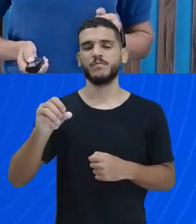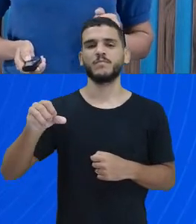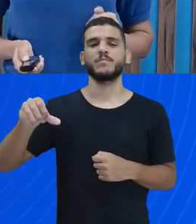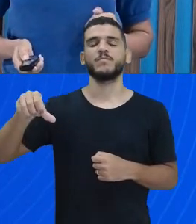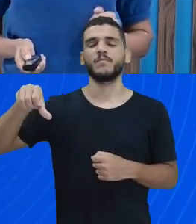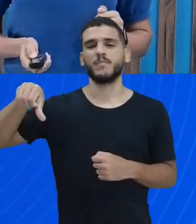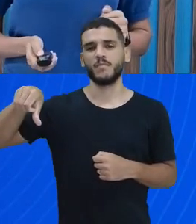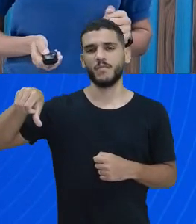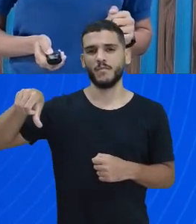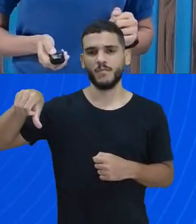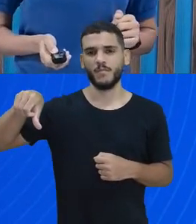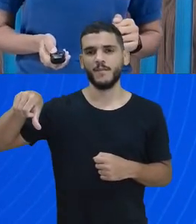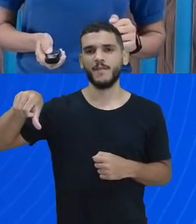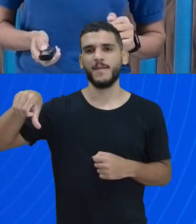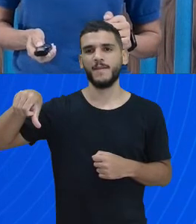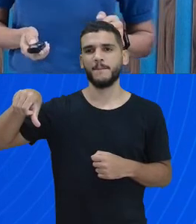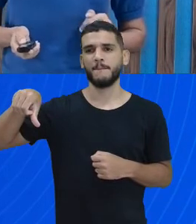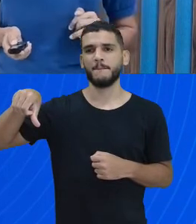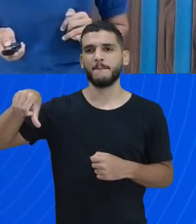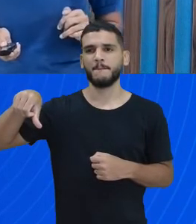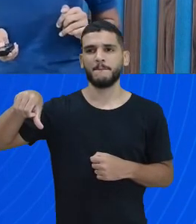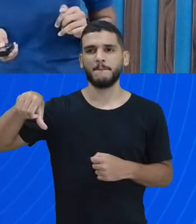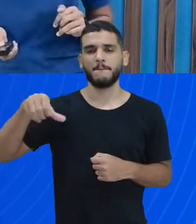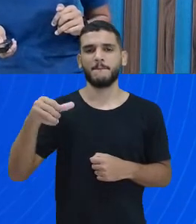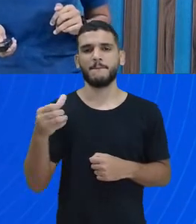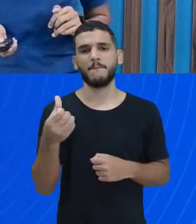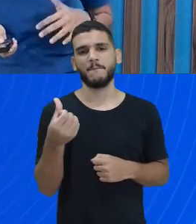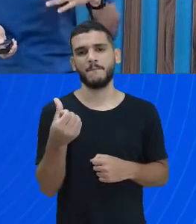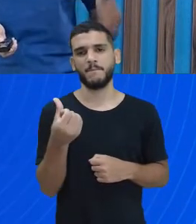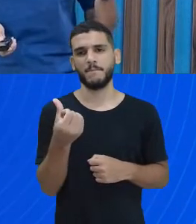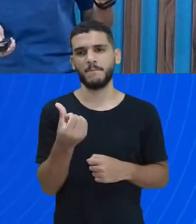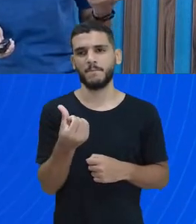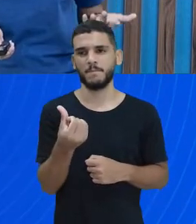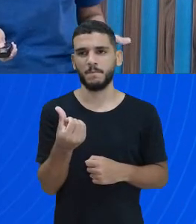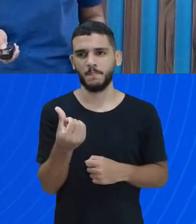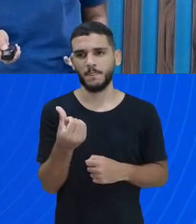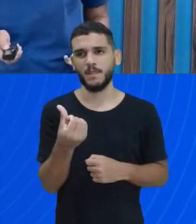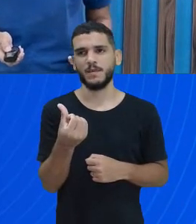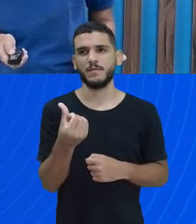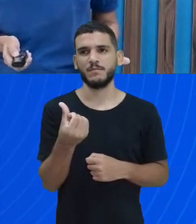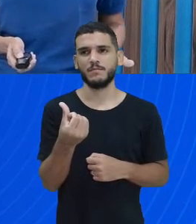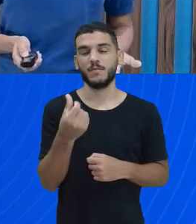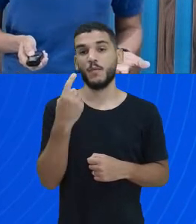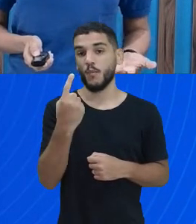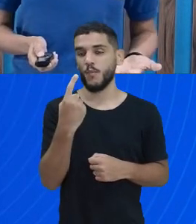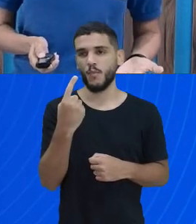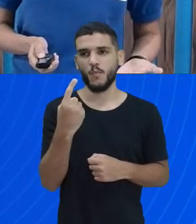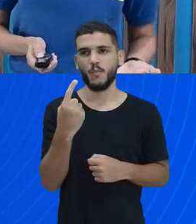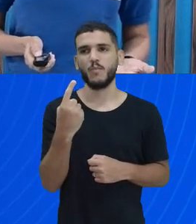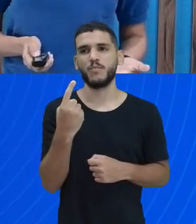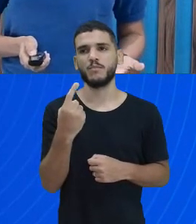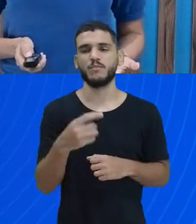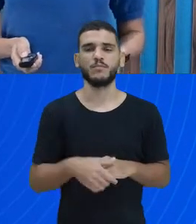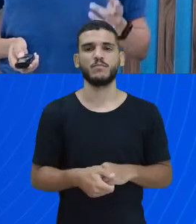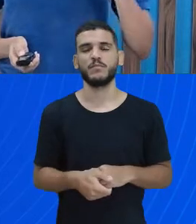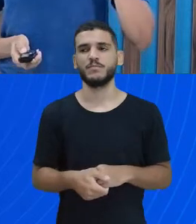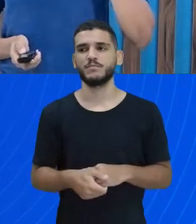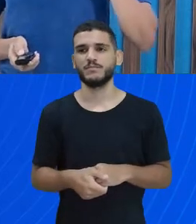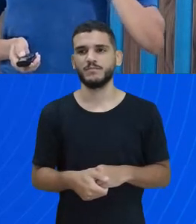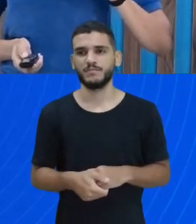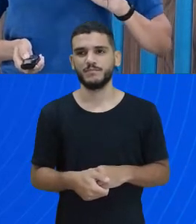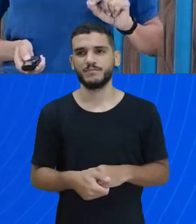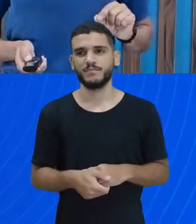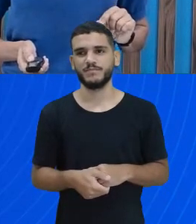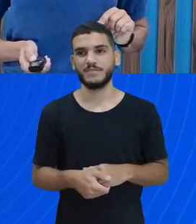certo? 9. Obrigada, professora Iris. E por último, o número 1, certo? E a